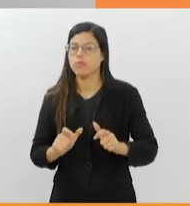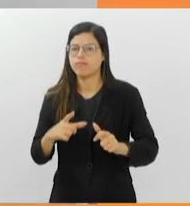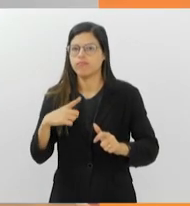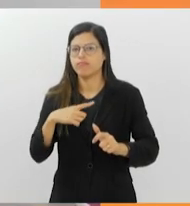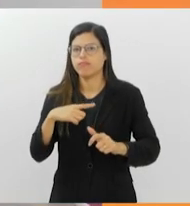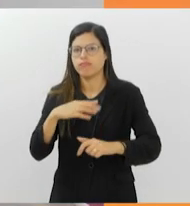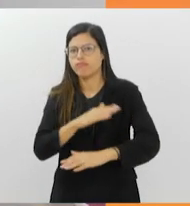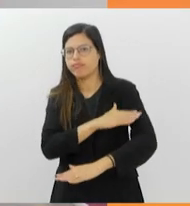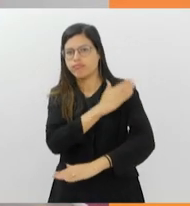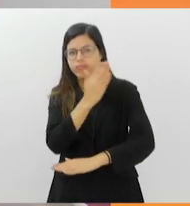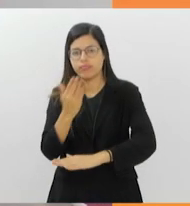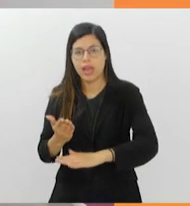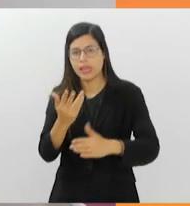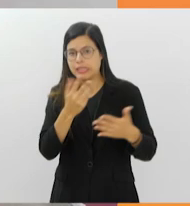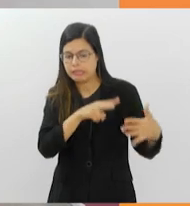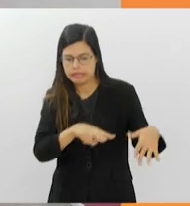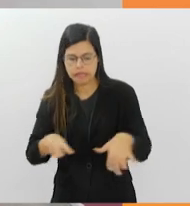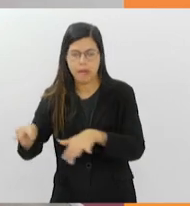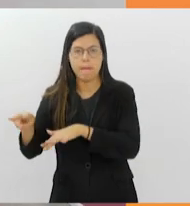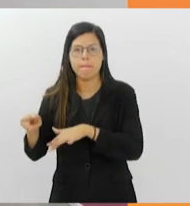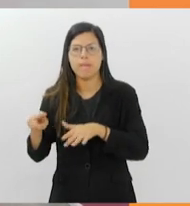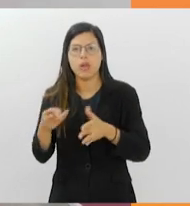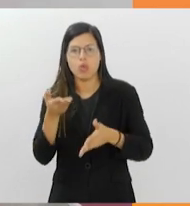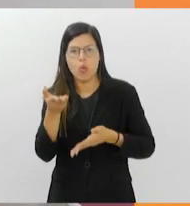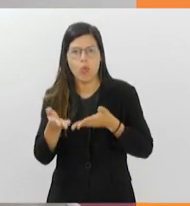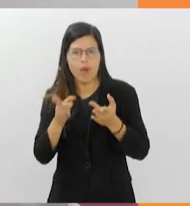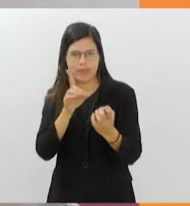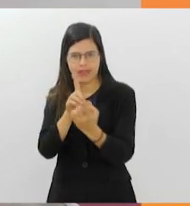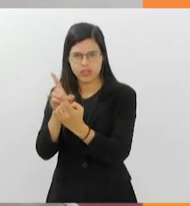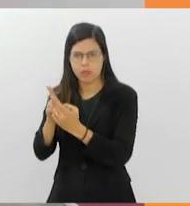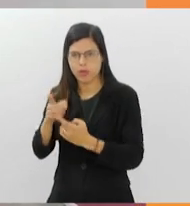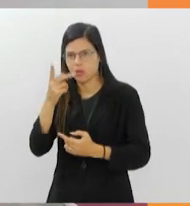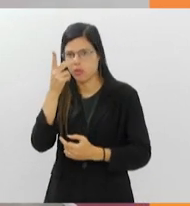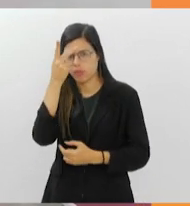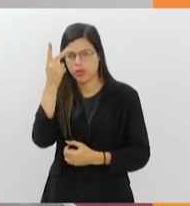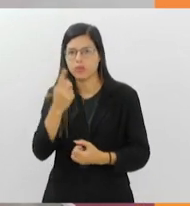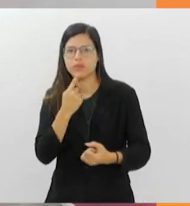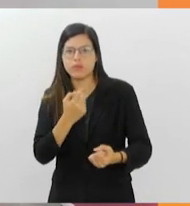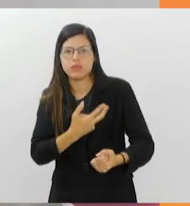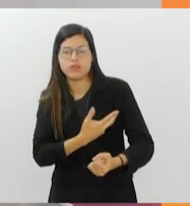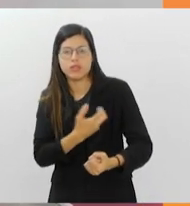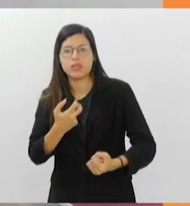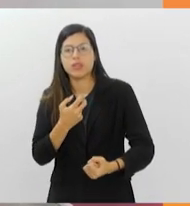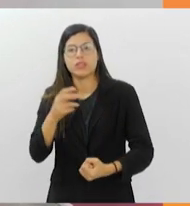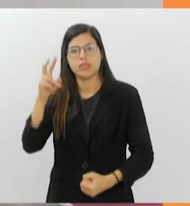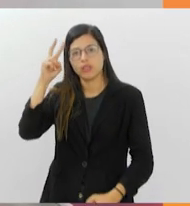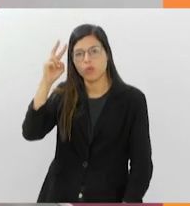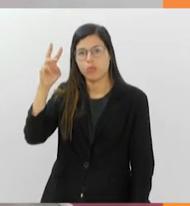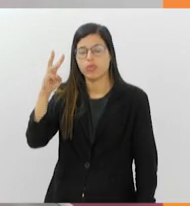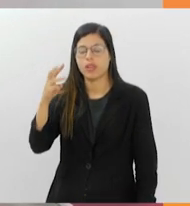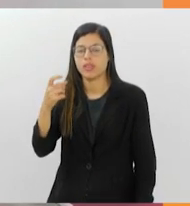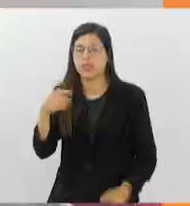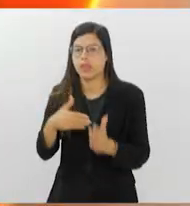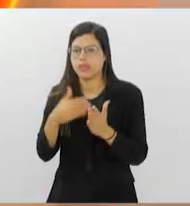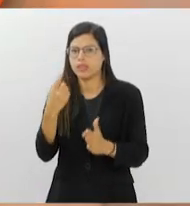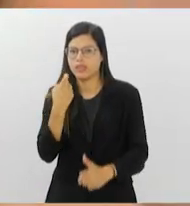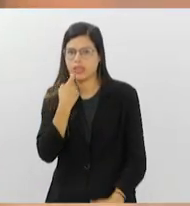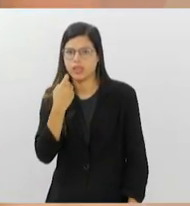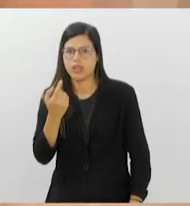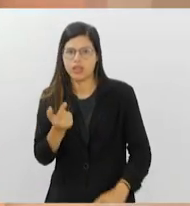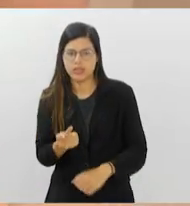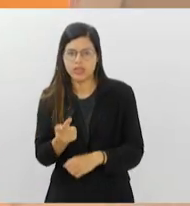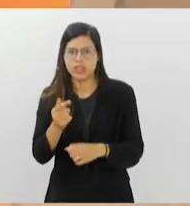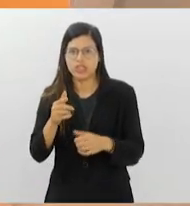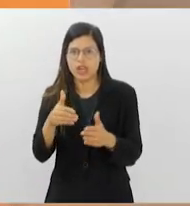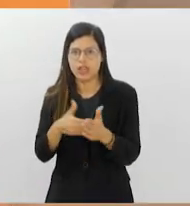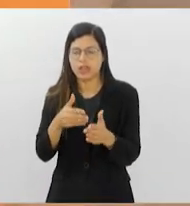horas, 7 dias por semana, com atendimento para os doadores de sangue de segunda a sexta, das 7 da manhã a 1 da tarde. Para doar,